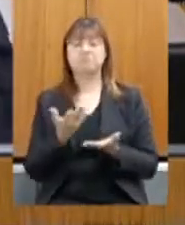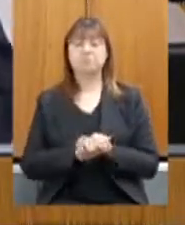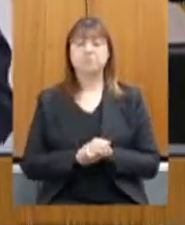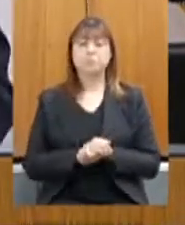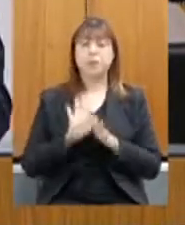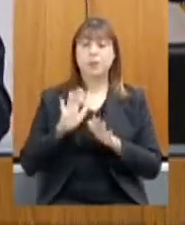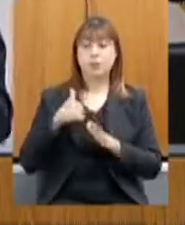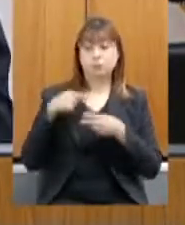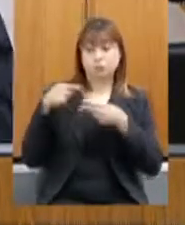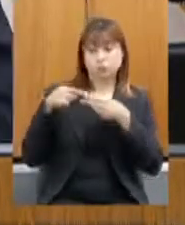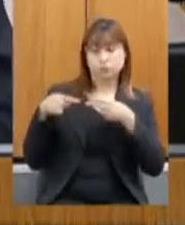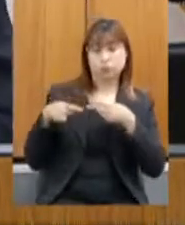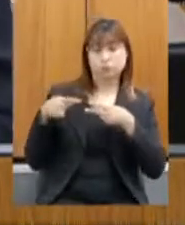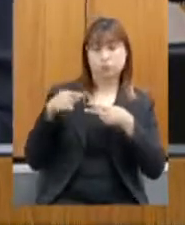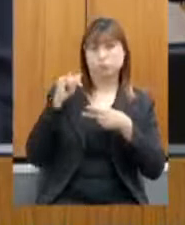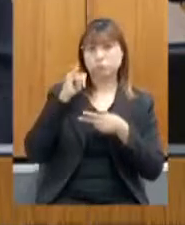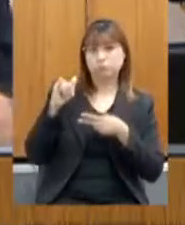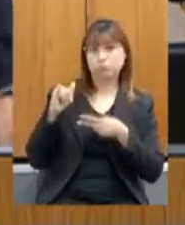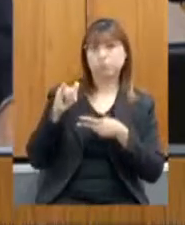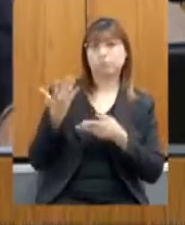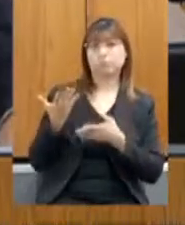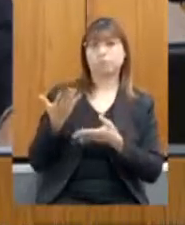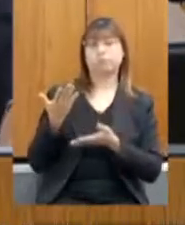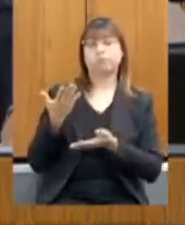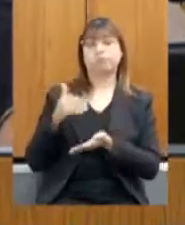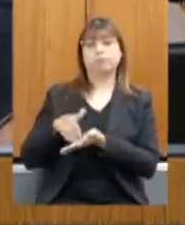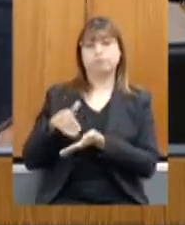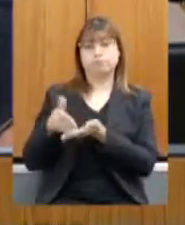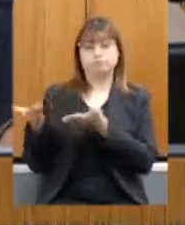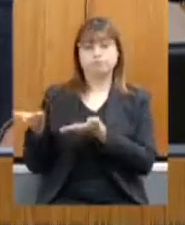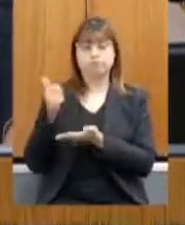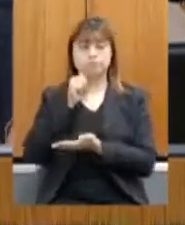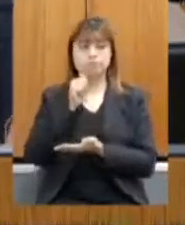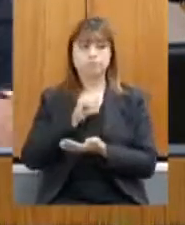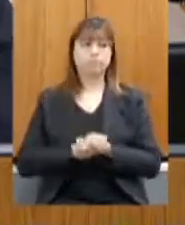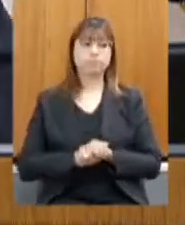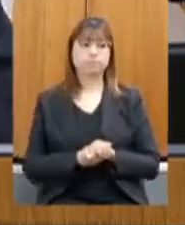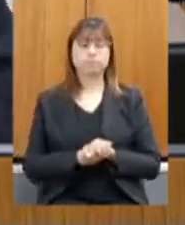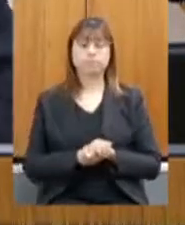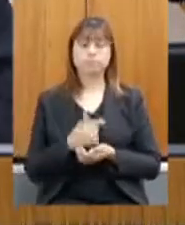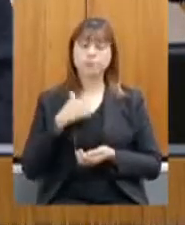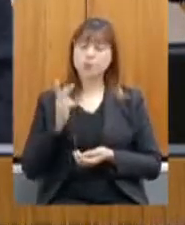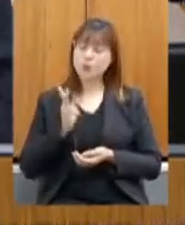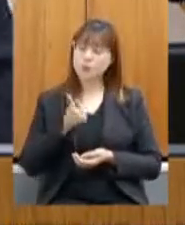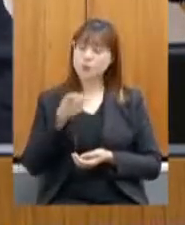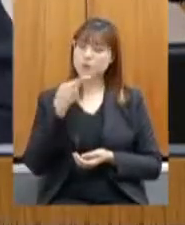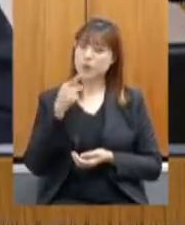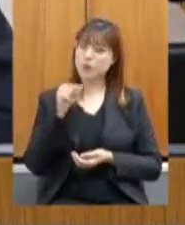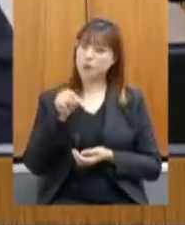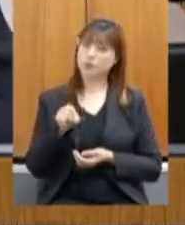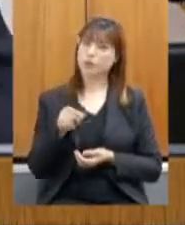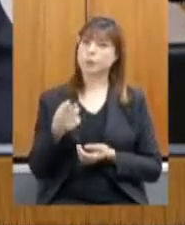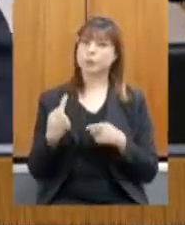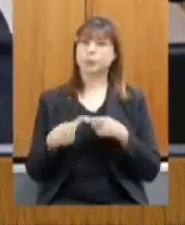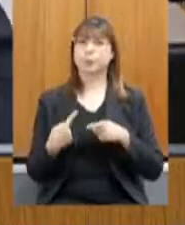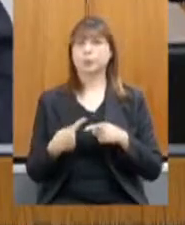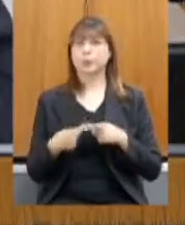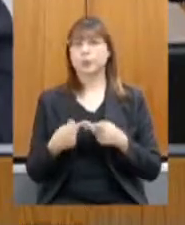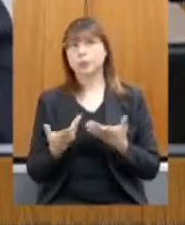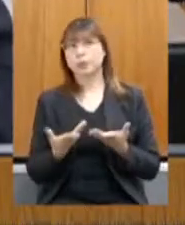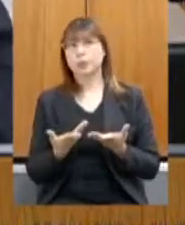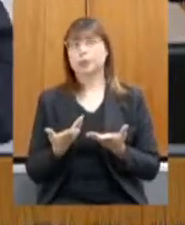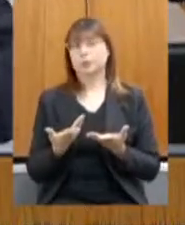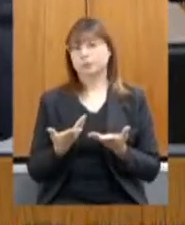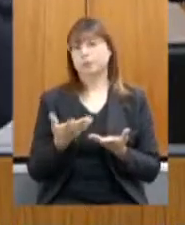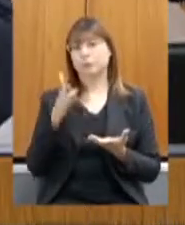considerações e eu vou sempre trazer esse tema à baila porque eu acredito que seja o